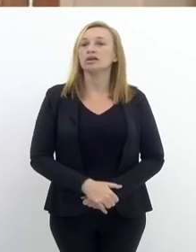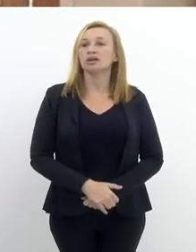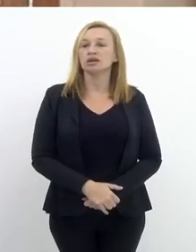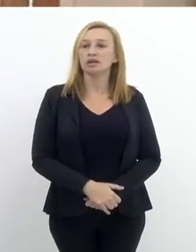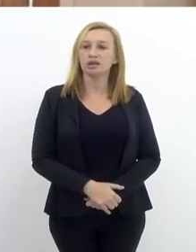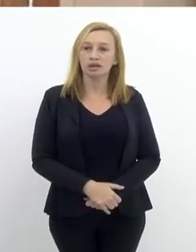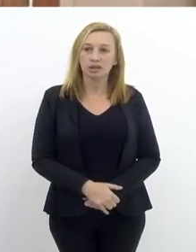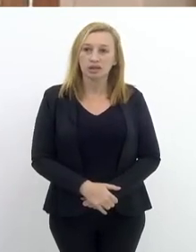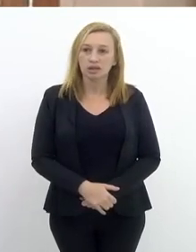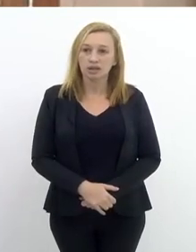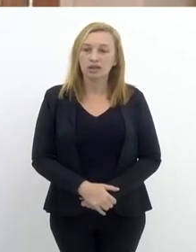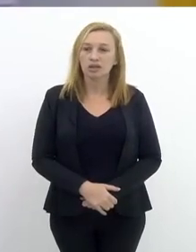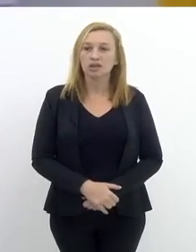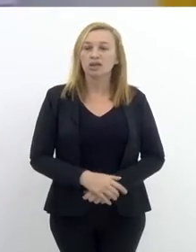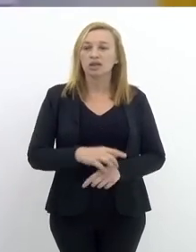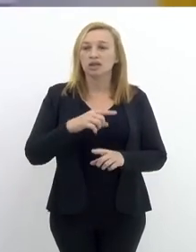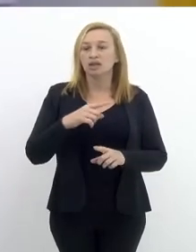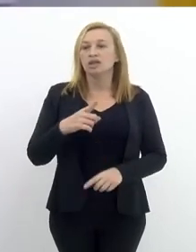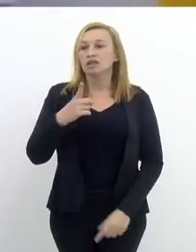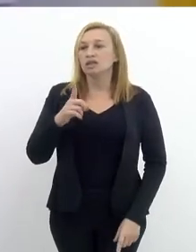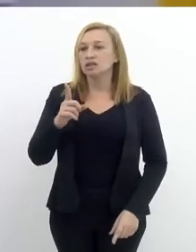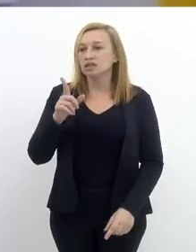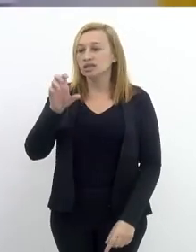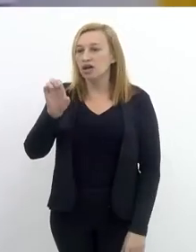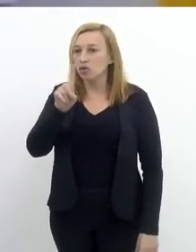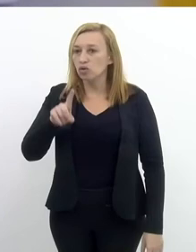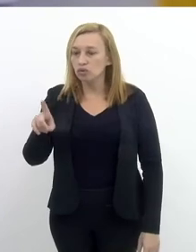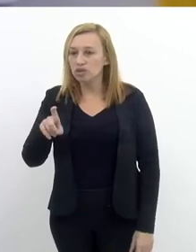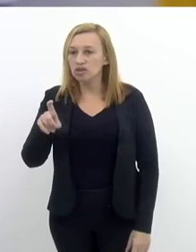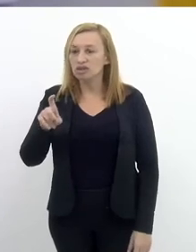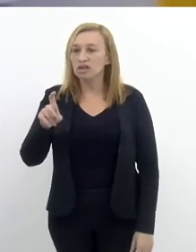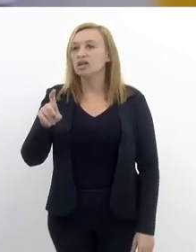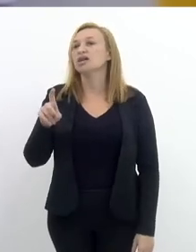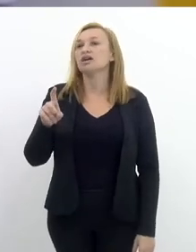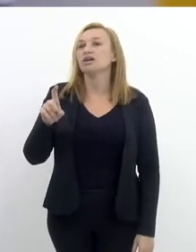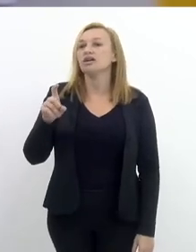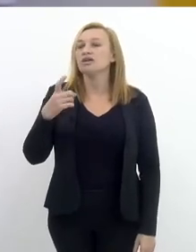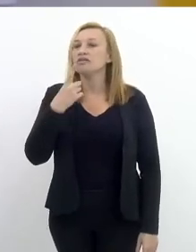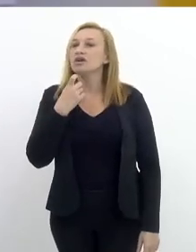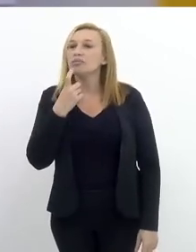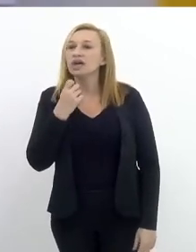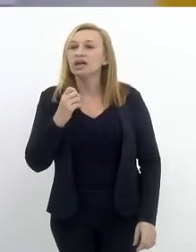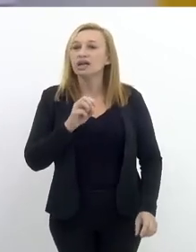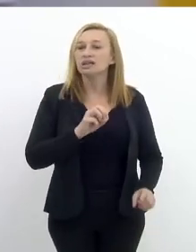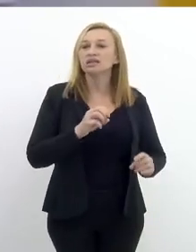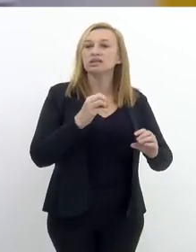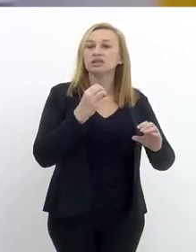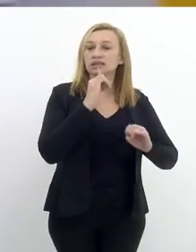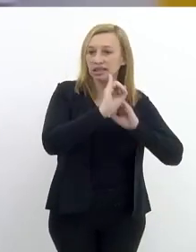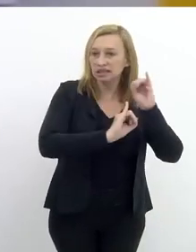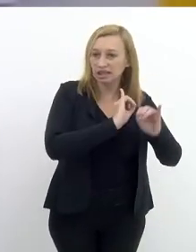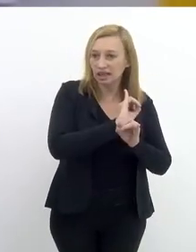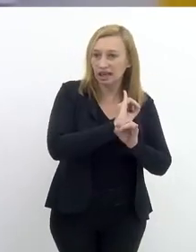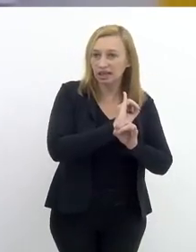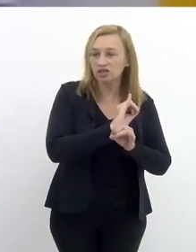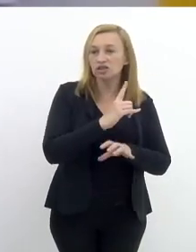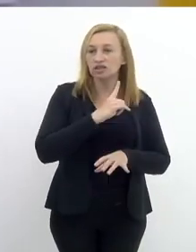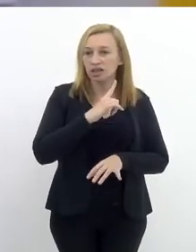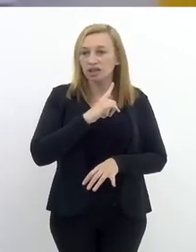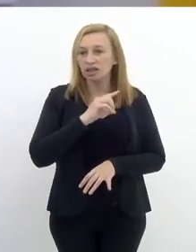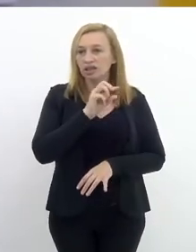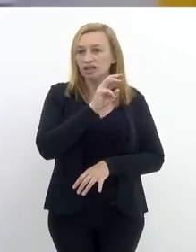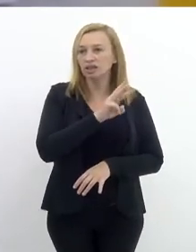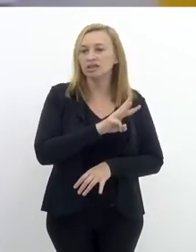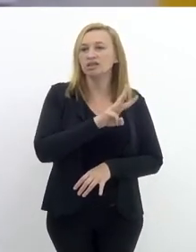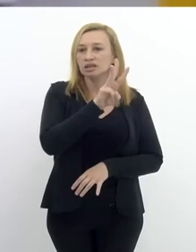deixar aqui? Bom, o Comitê Internacional da Cruz Vermelha tem uma página na internet, pode ser buscado por